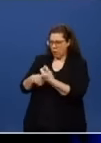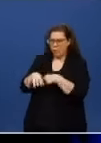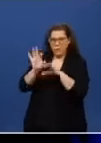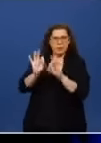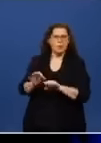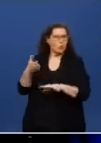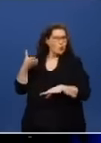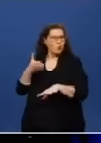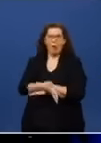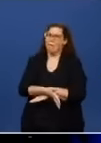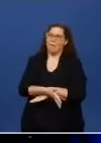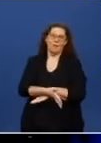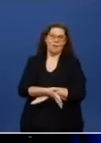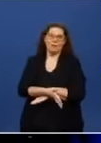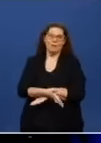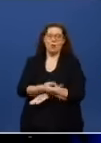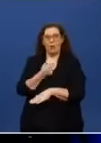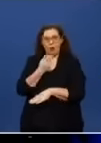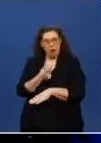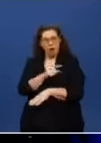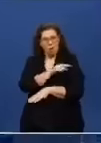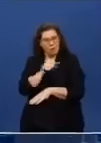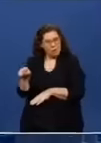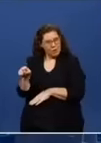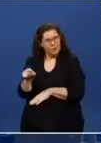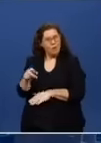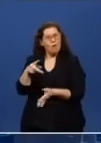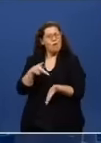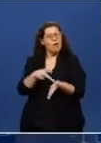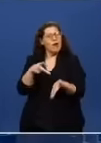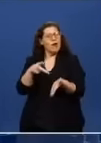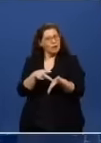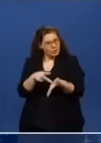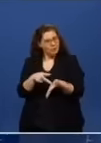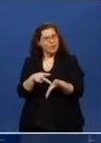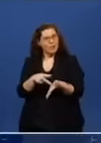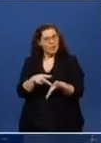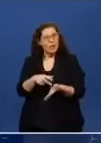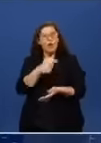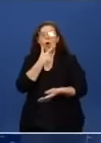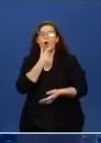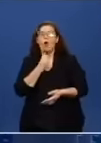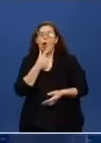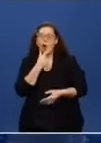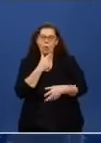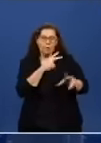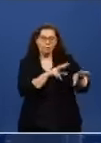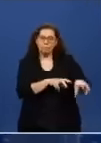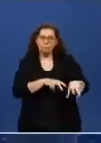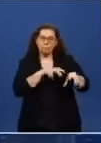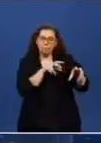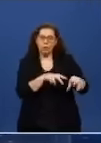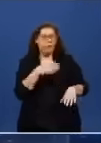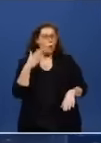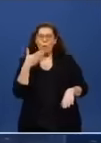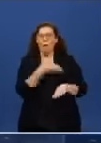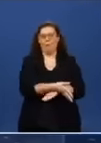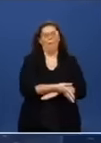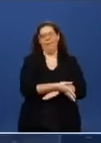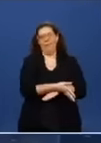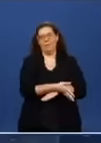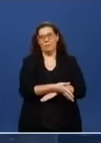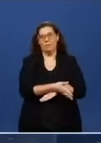invade. Eu digo para vocês, o verdadeiro homem do agronegócio não invade.